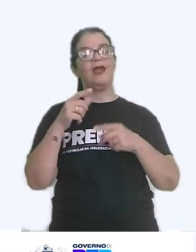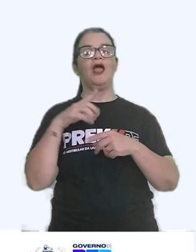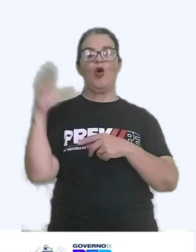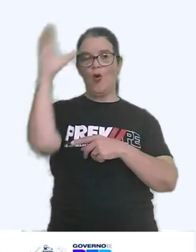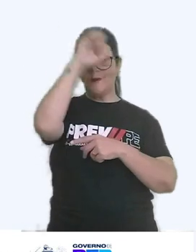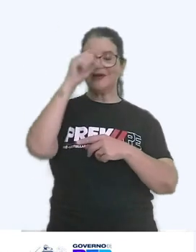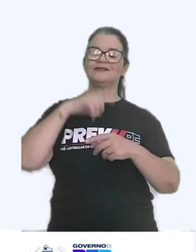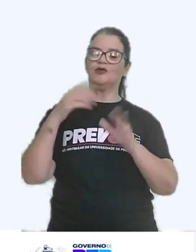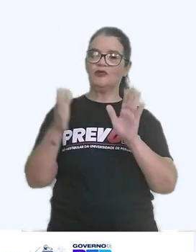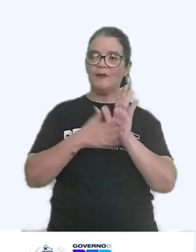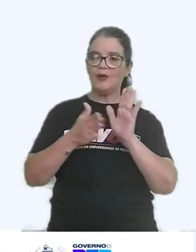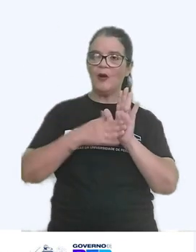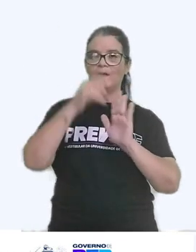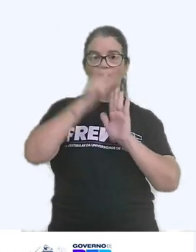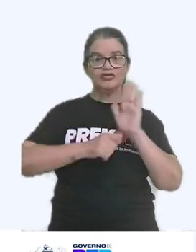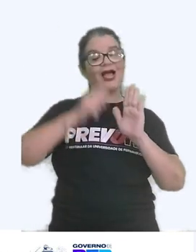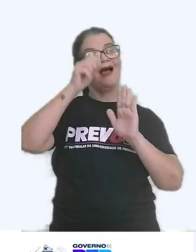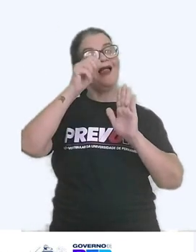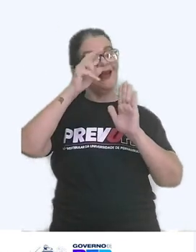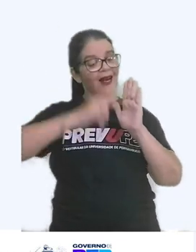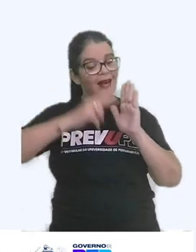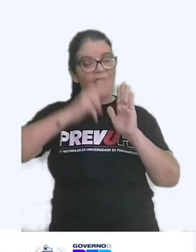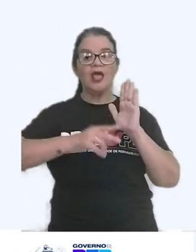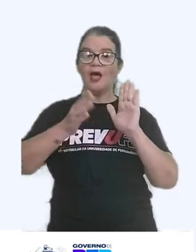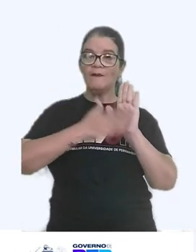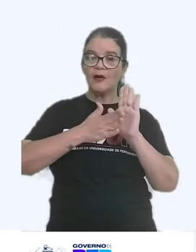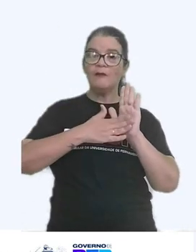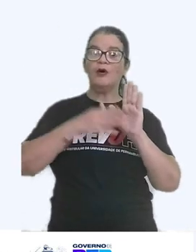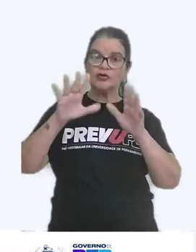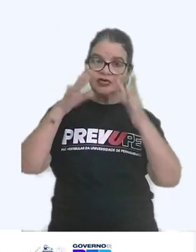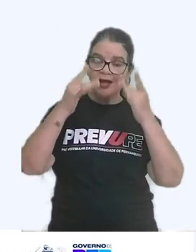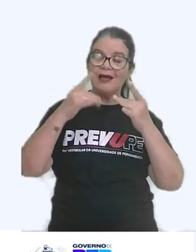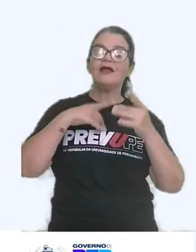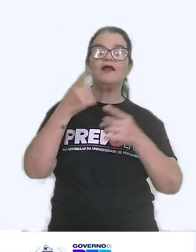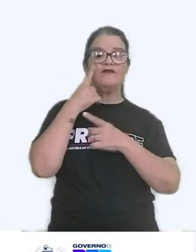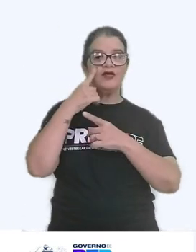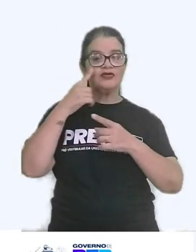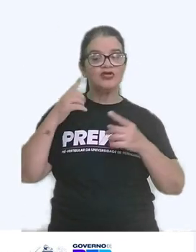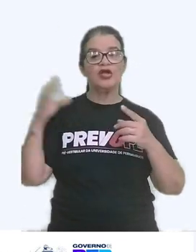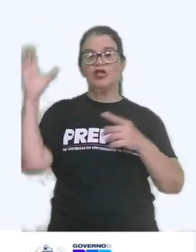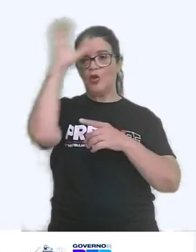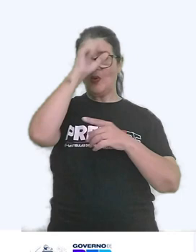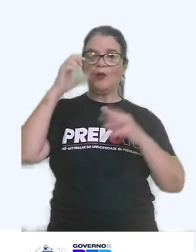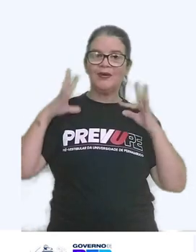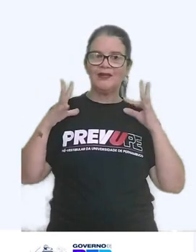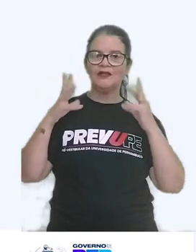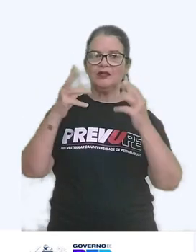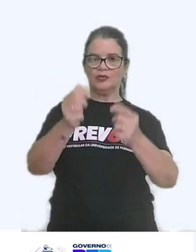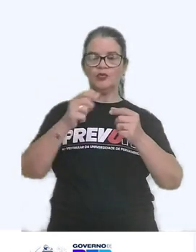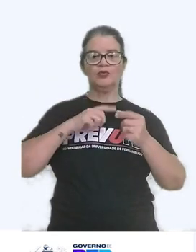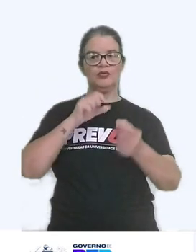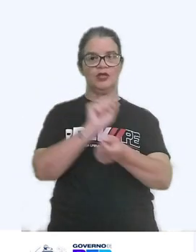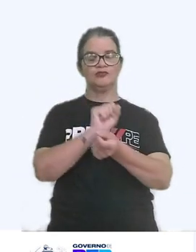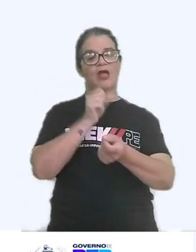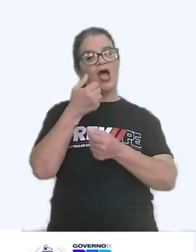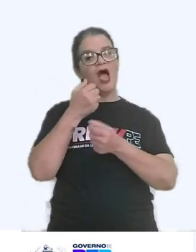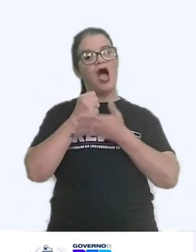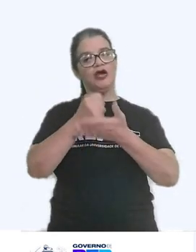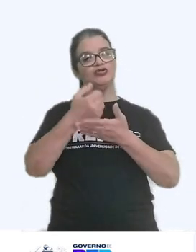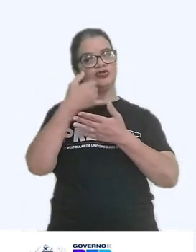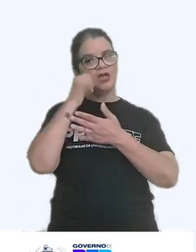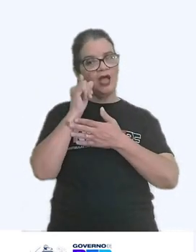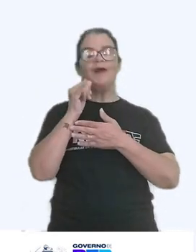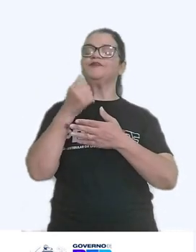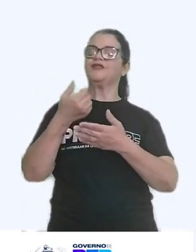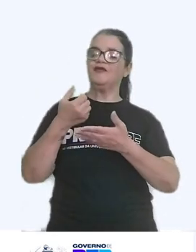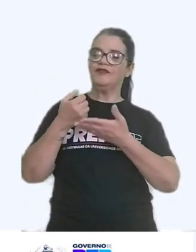de redação. Leia a proposta atentamente e certifique-se de entender completamente o que é esperado. Isso ajuda a evitar desvios do tema